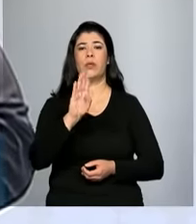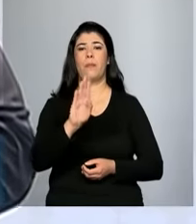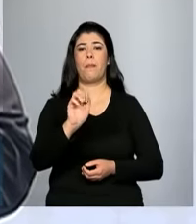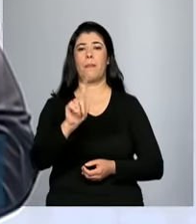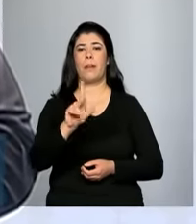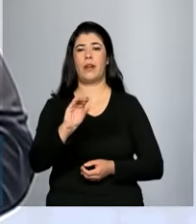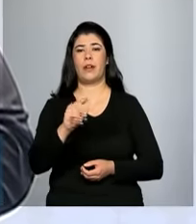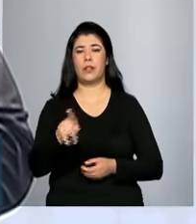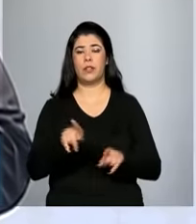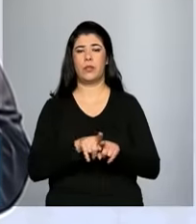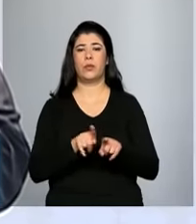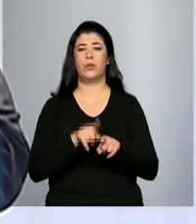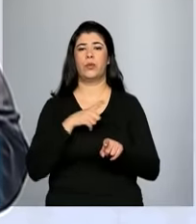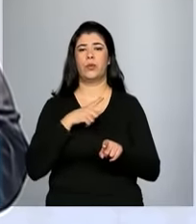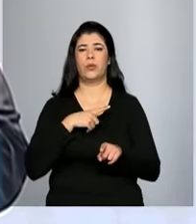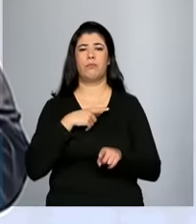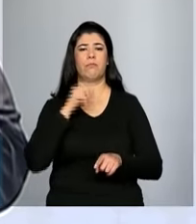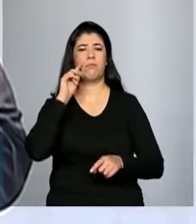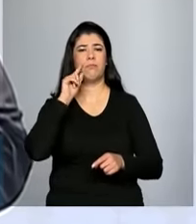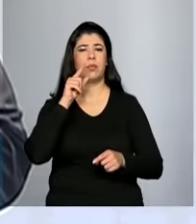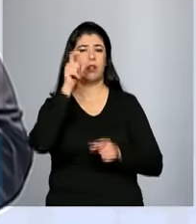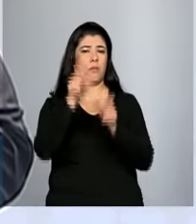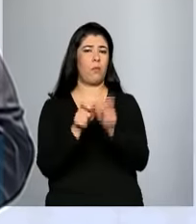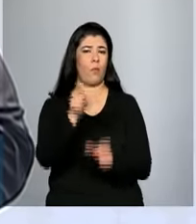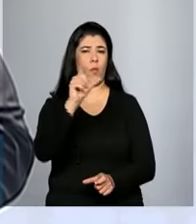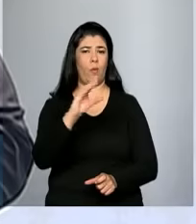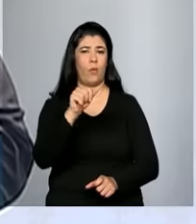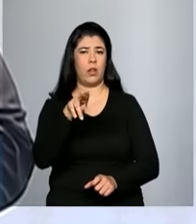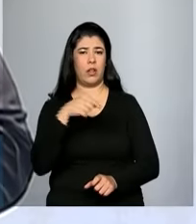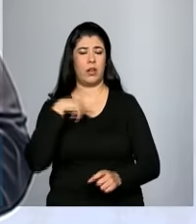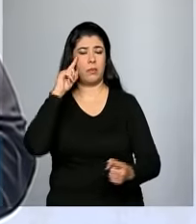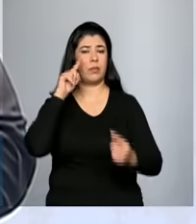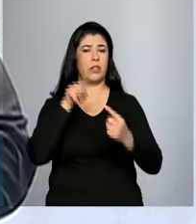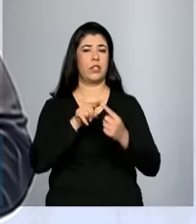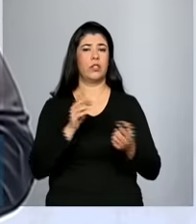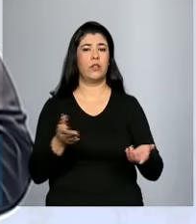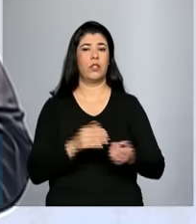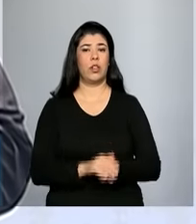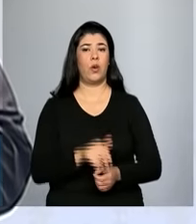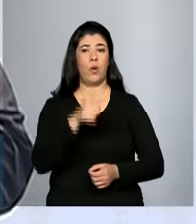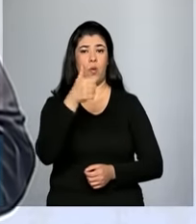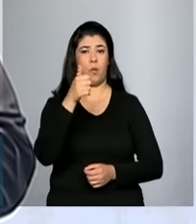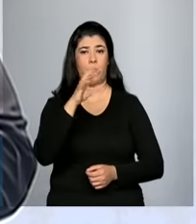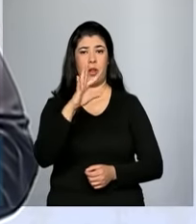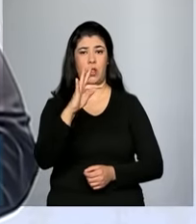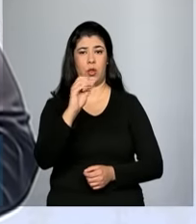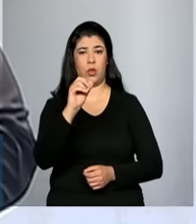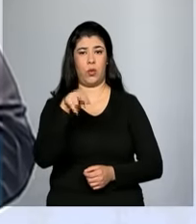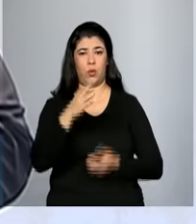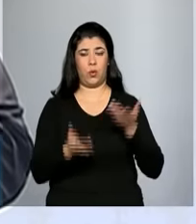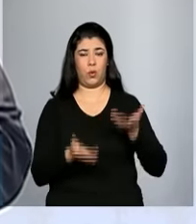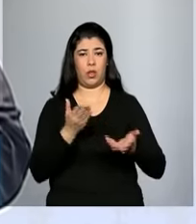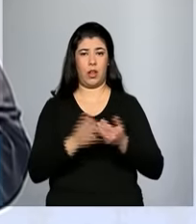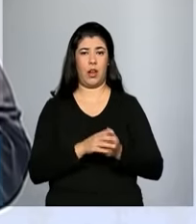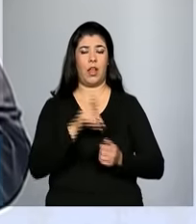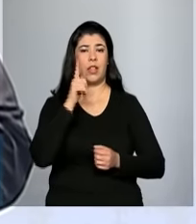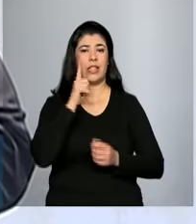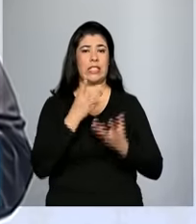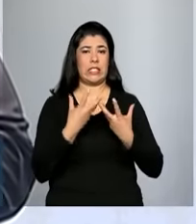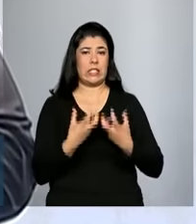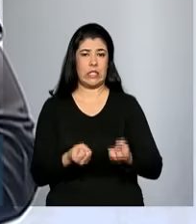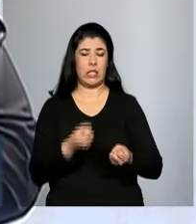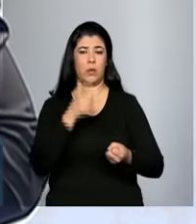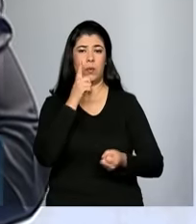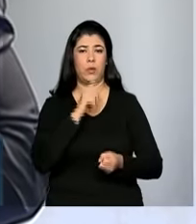cana. A estimativa dos especialistas é que uma tonelada de cana seca consiga produzir 300 litros de etanol.